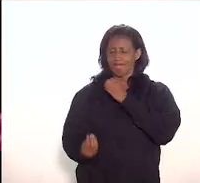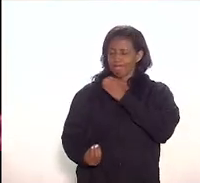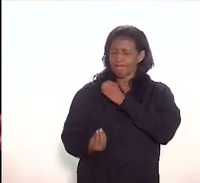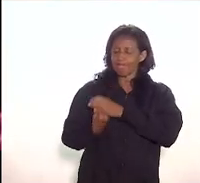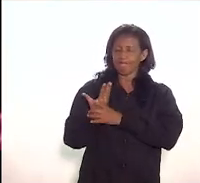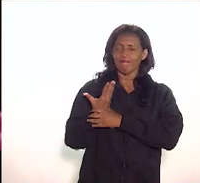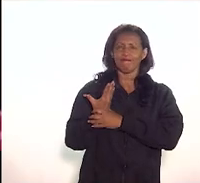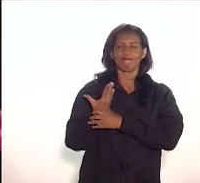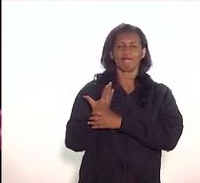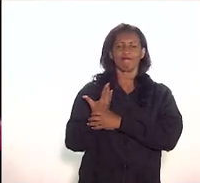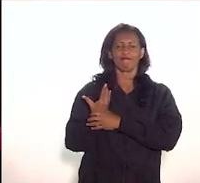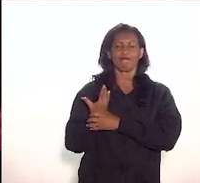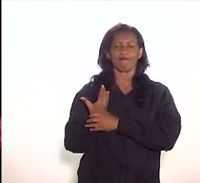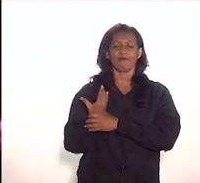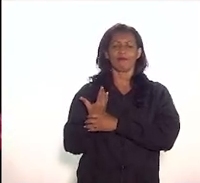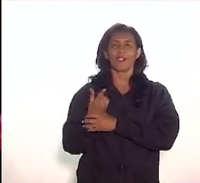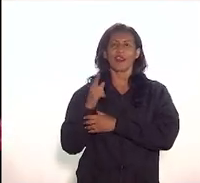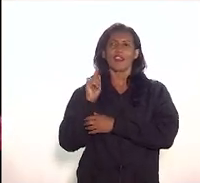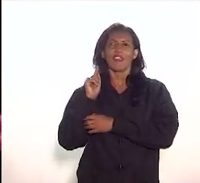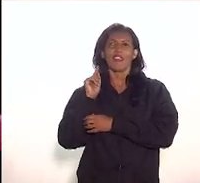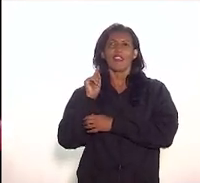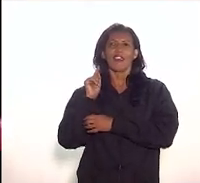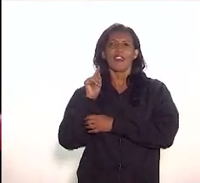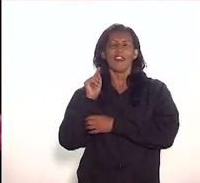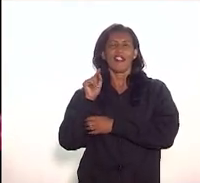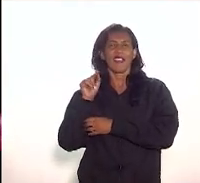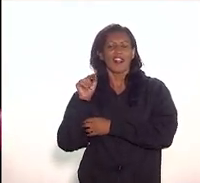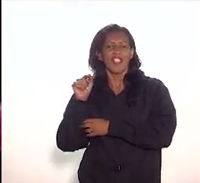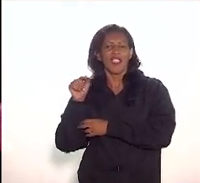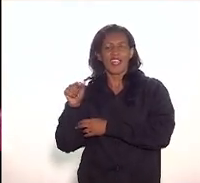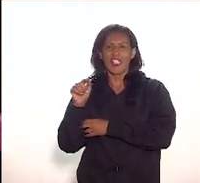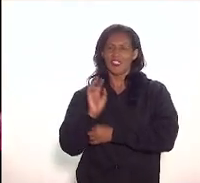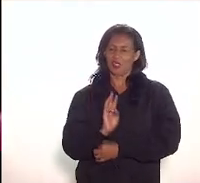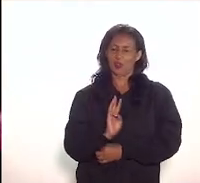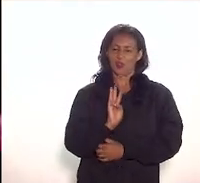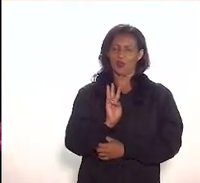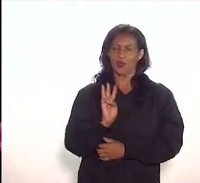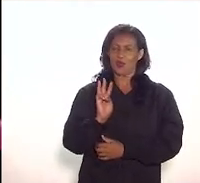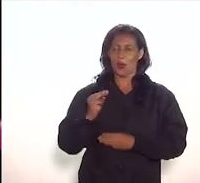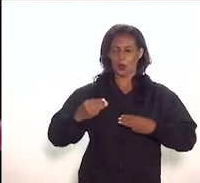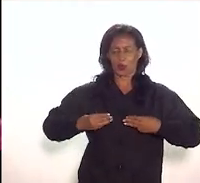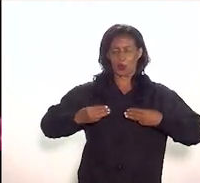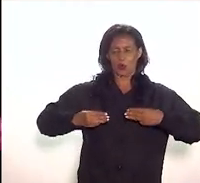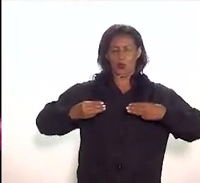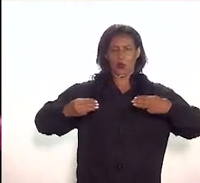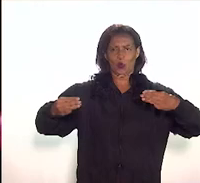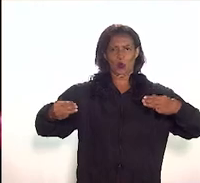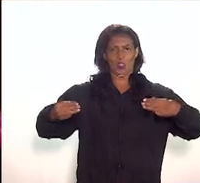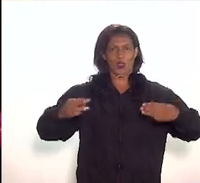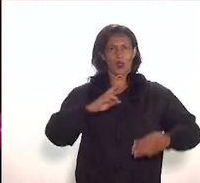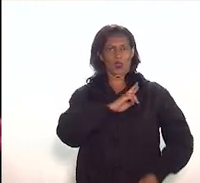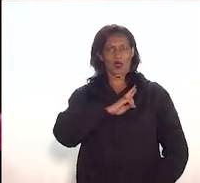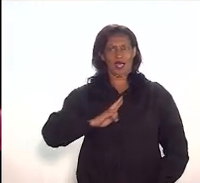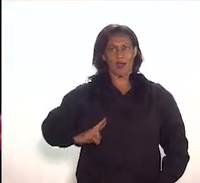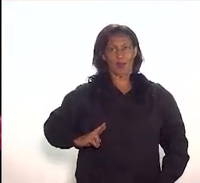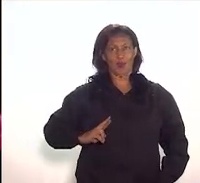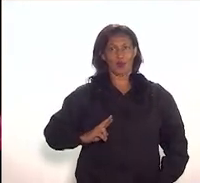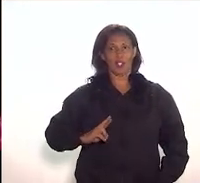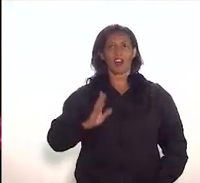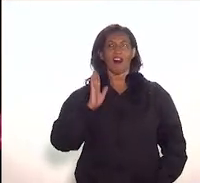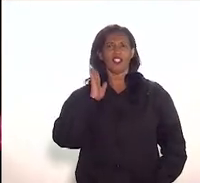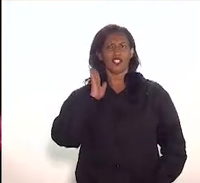esse percurso hoje no site do museu todo pontuado com